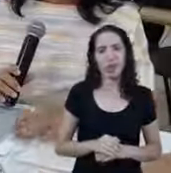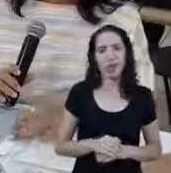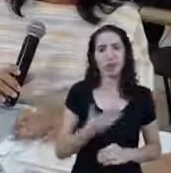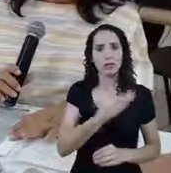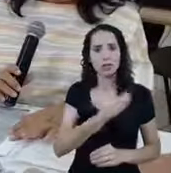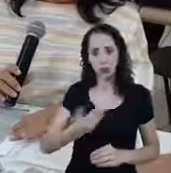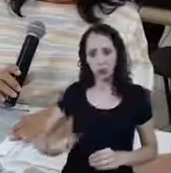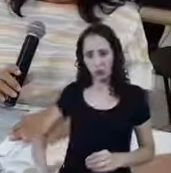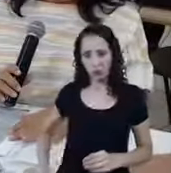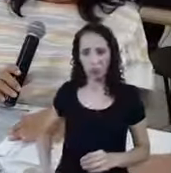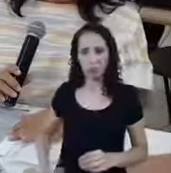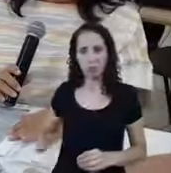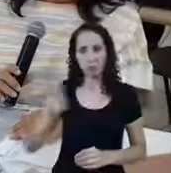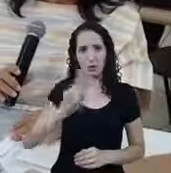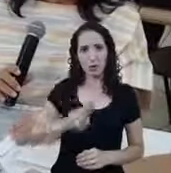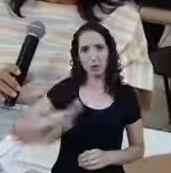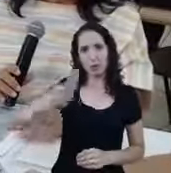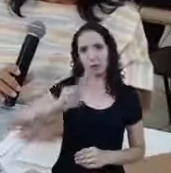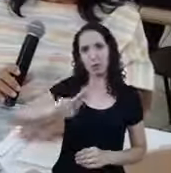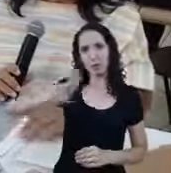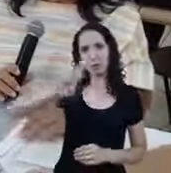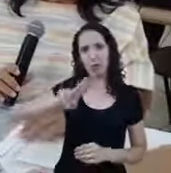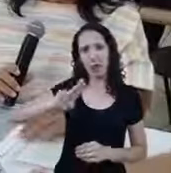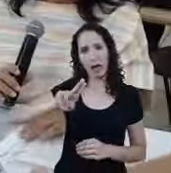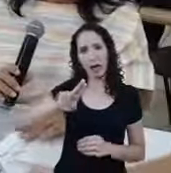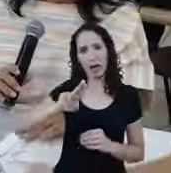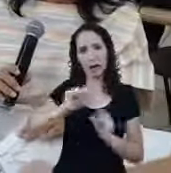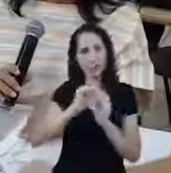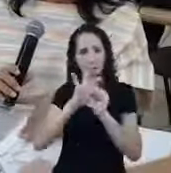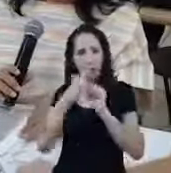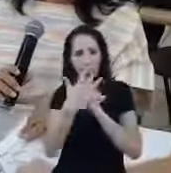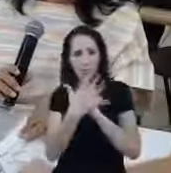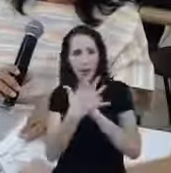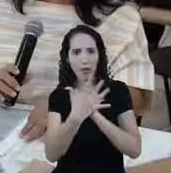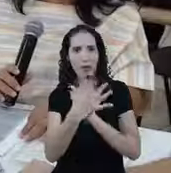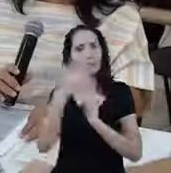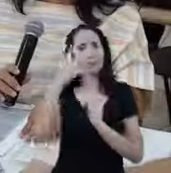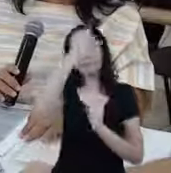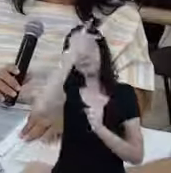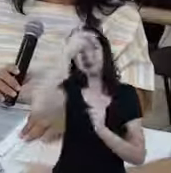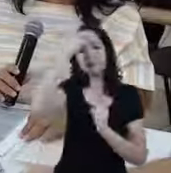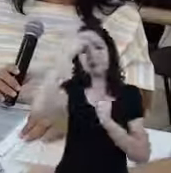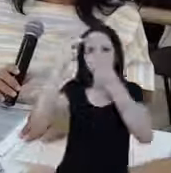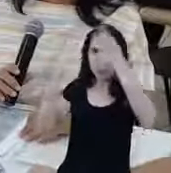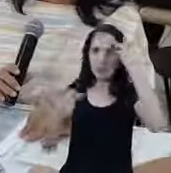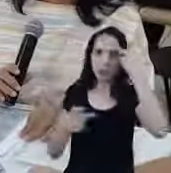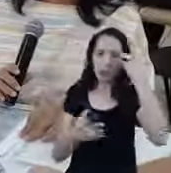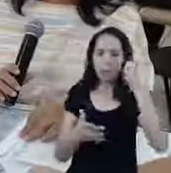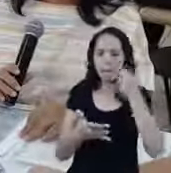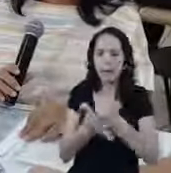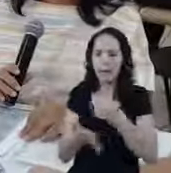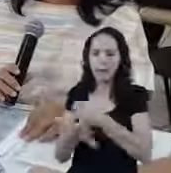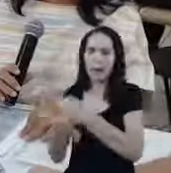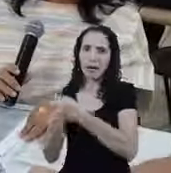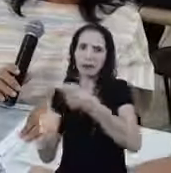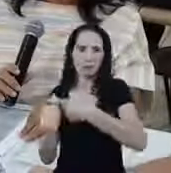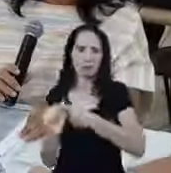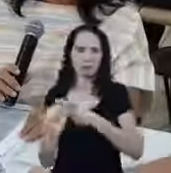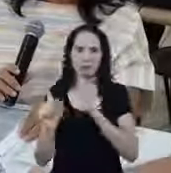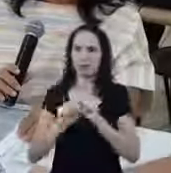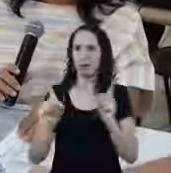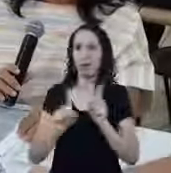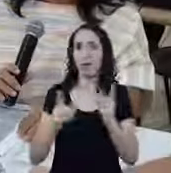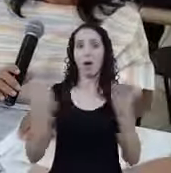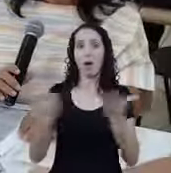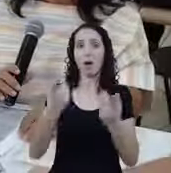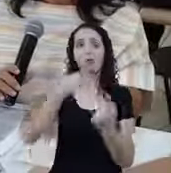dessa calamidade Que nós estamos vivendo Para arrecadar Então Agora o objetivo É amparar a pessoa O